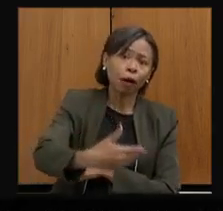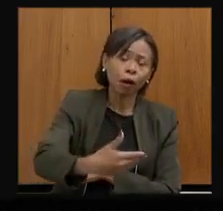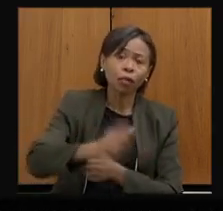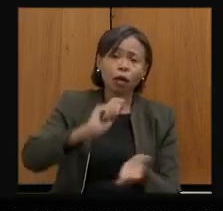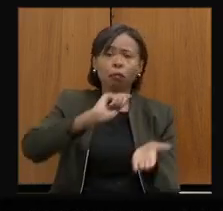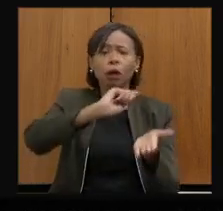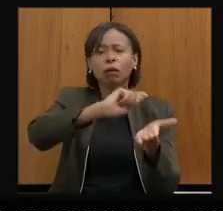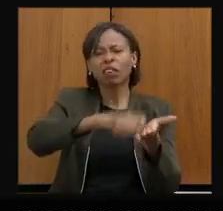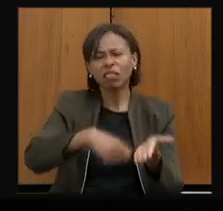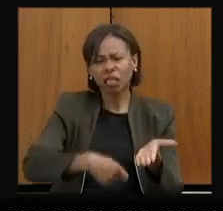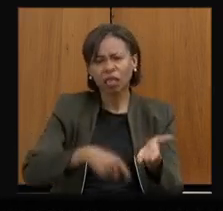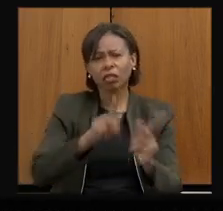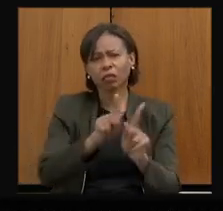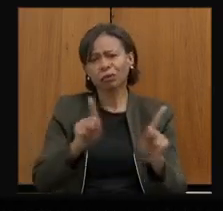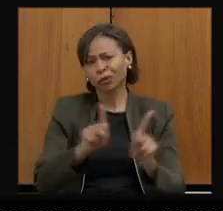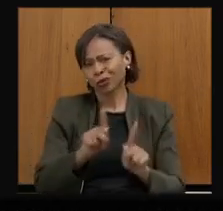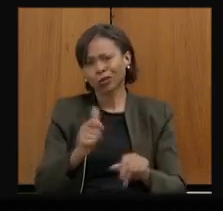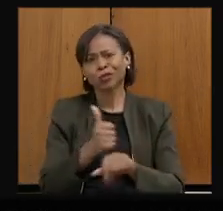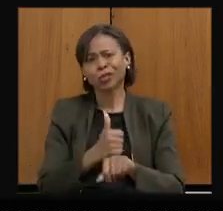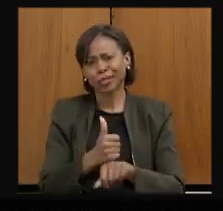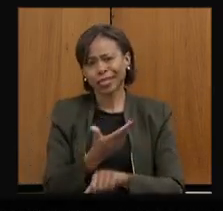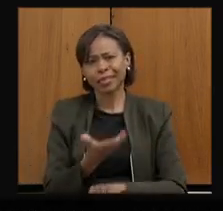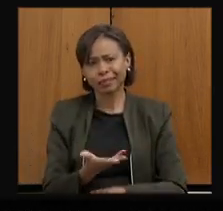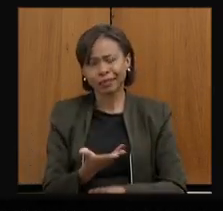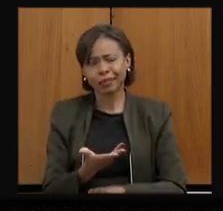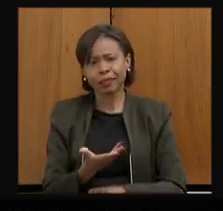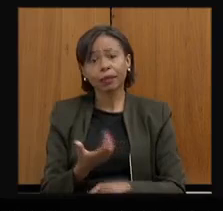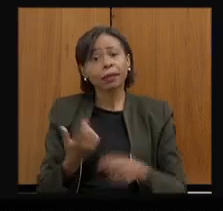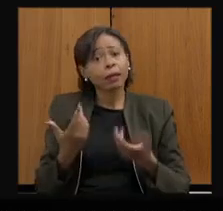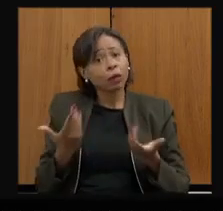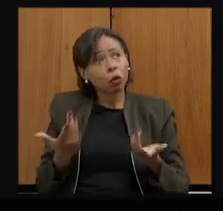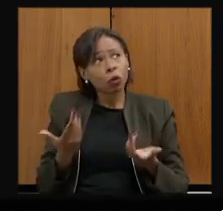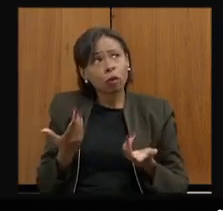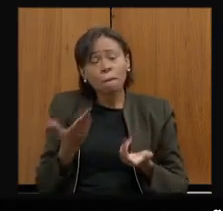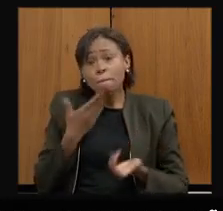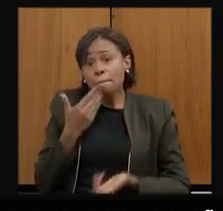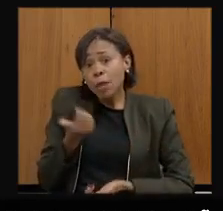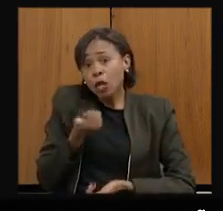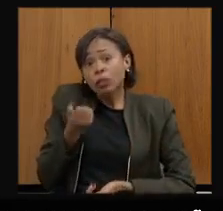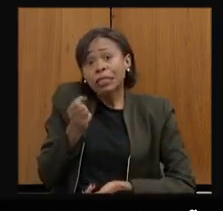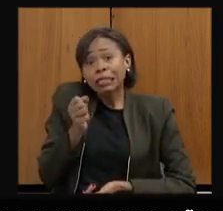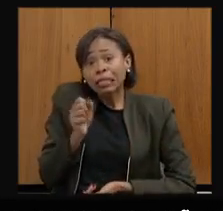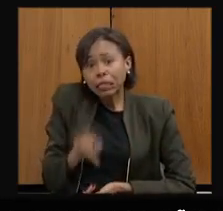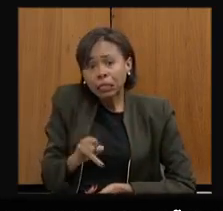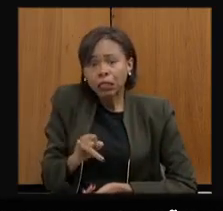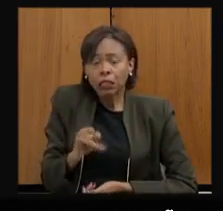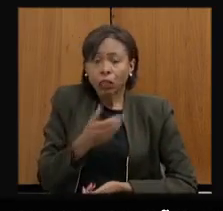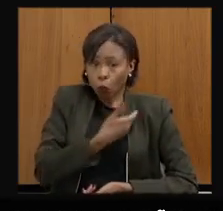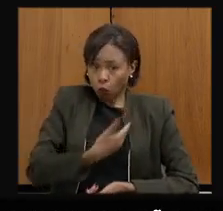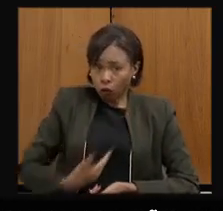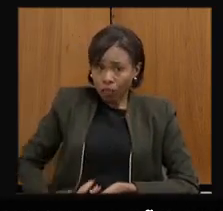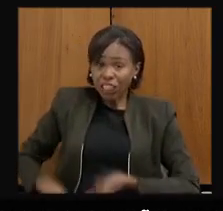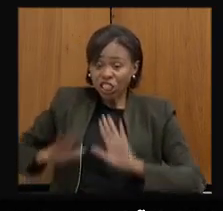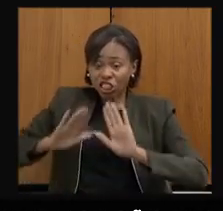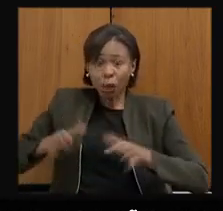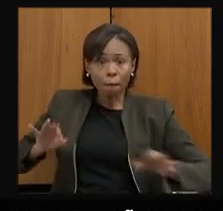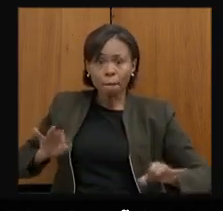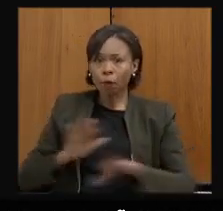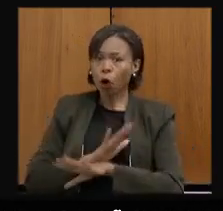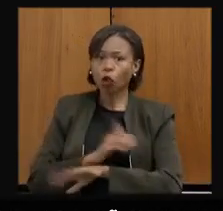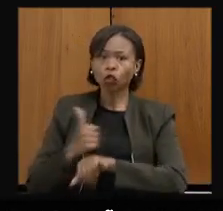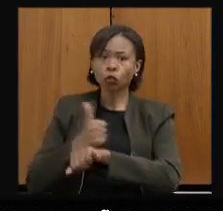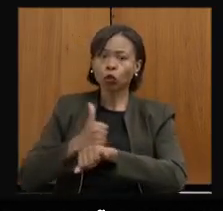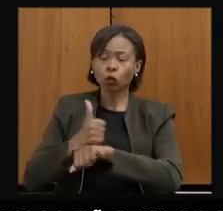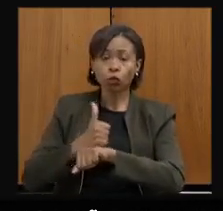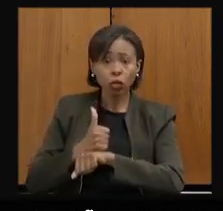desta contratação desses profissionais. O ideal seria que o Estado pudesse ter esses profissionais, o ideal seria que o Estado pudesse